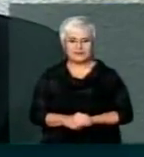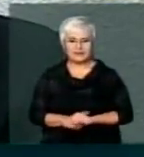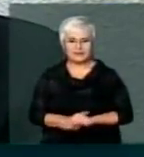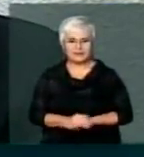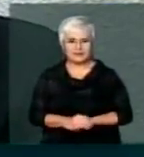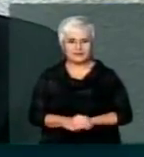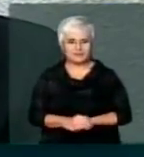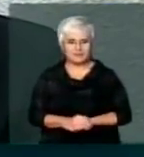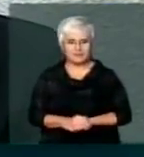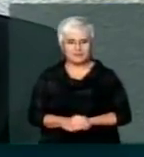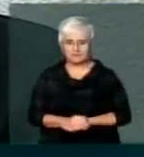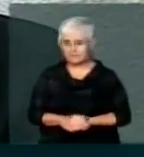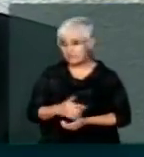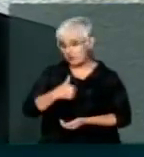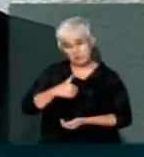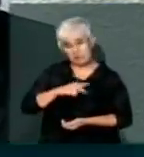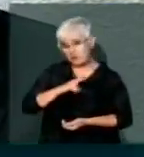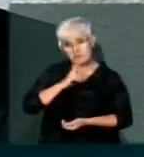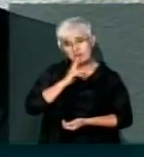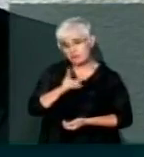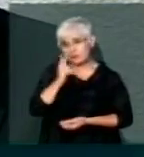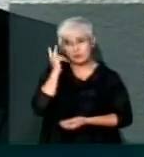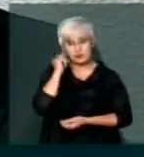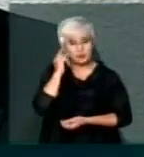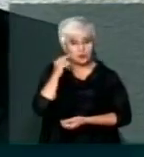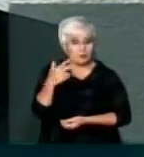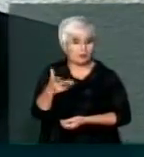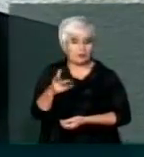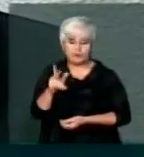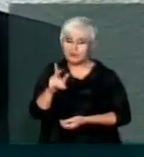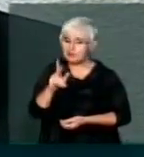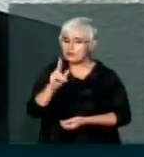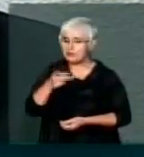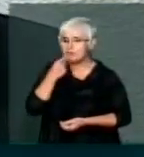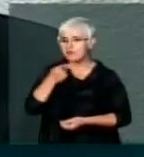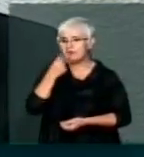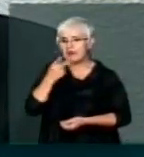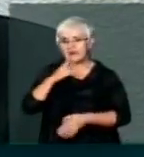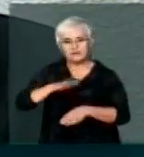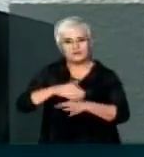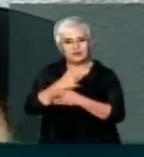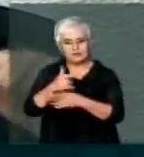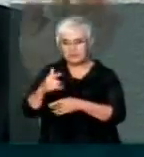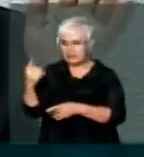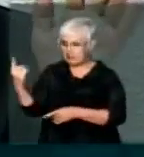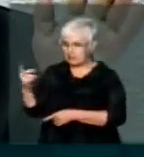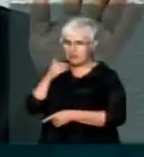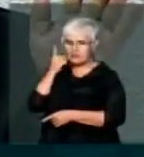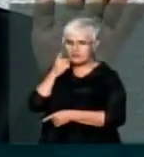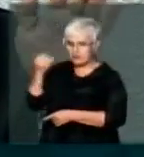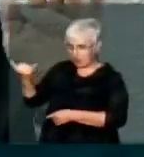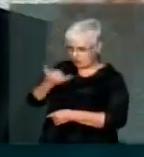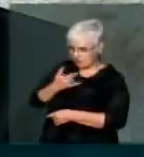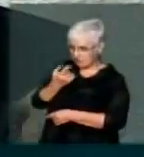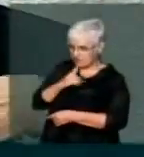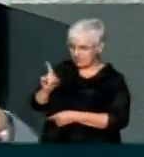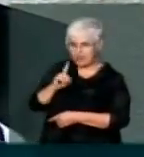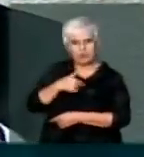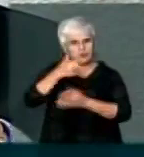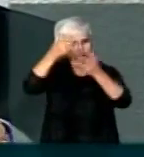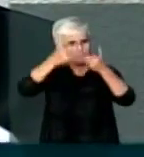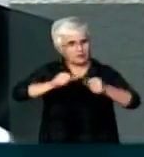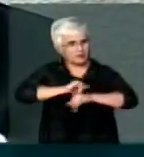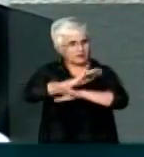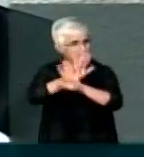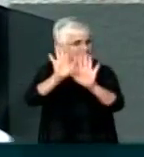Bom, eu tenho respondido sem... O meu advogado está só trazendo aqui alguns... Ele não está me orientando... Eu queria fazer esse esclarecimento. Eu não estou sendo